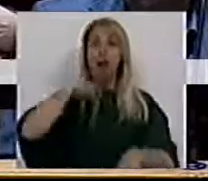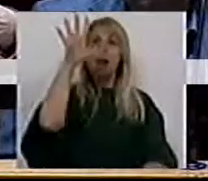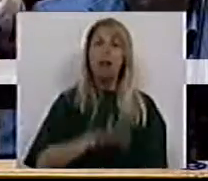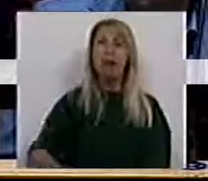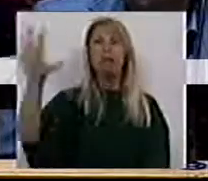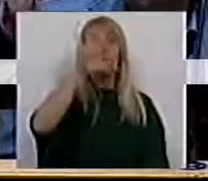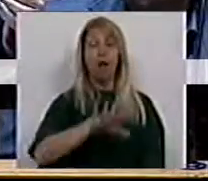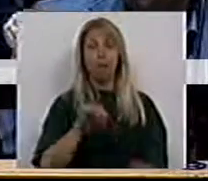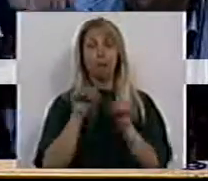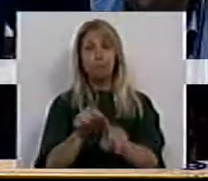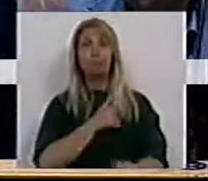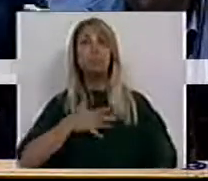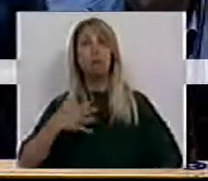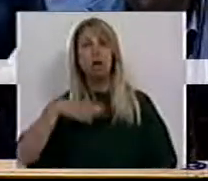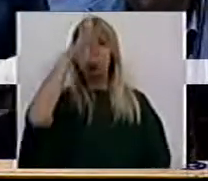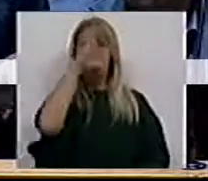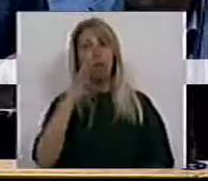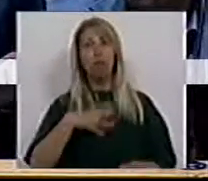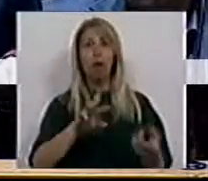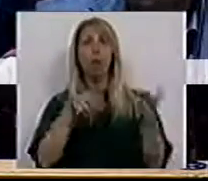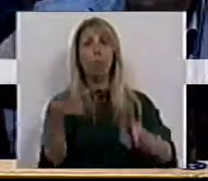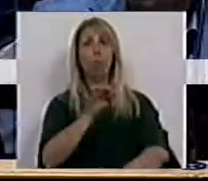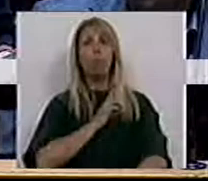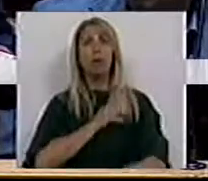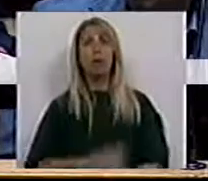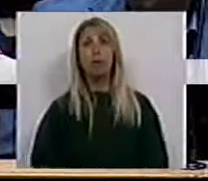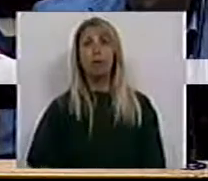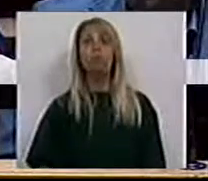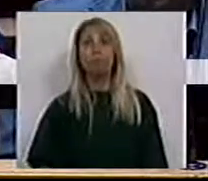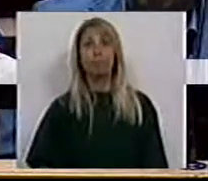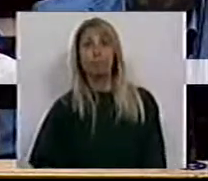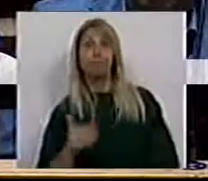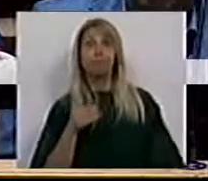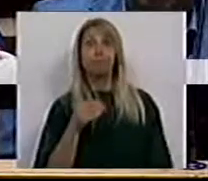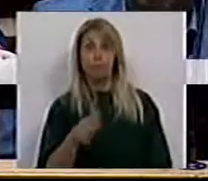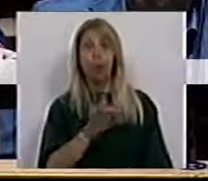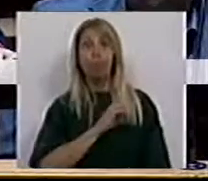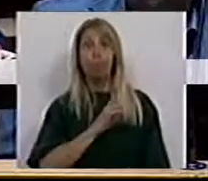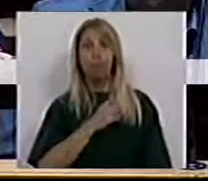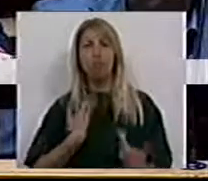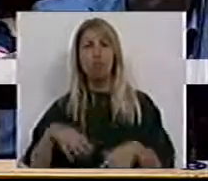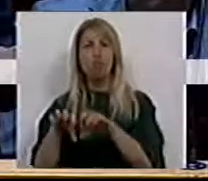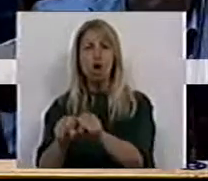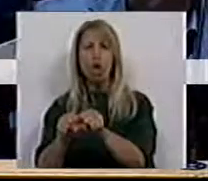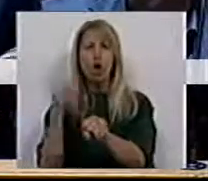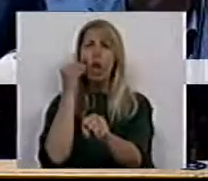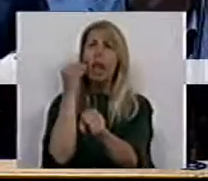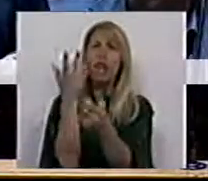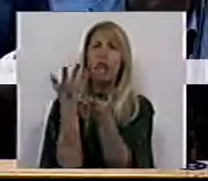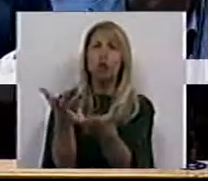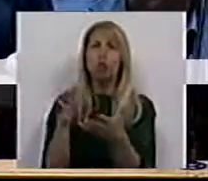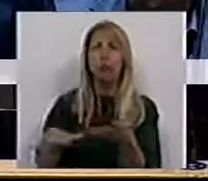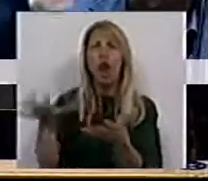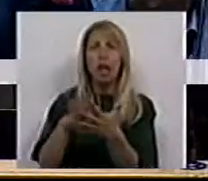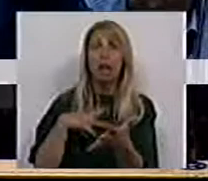empresa que o Governo quer privatizar. Vai privatizar um monopólio natural, onde